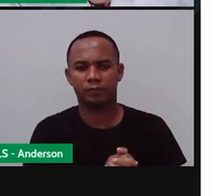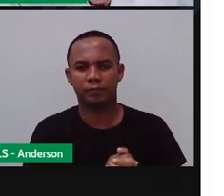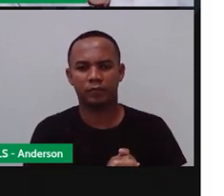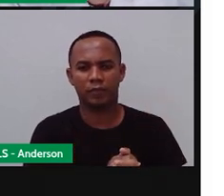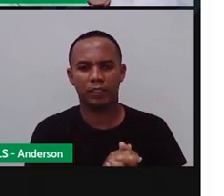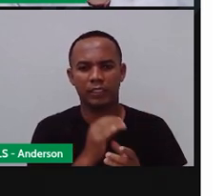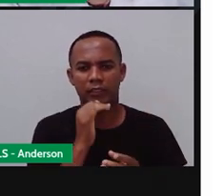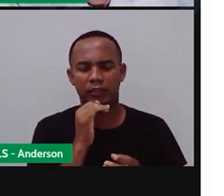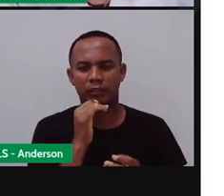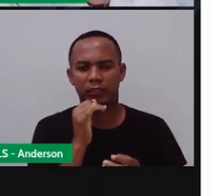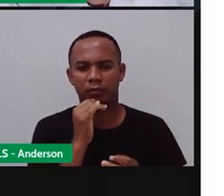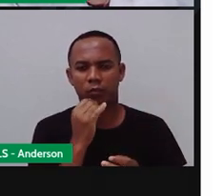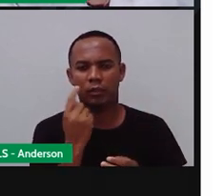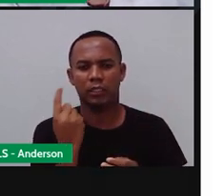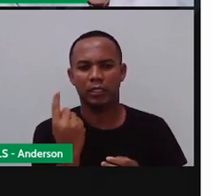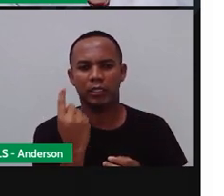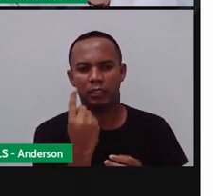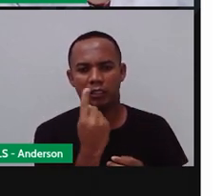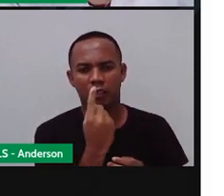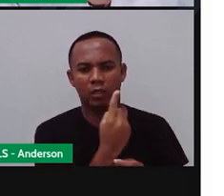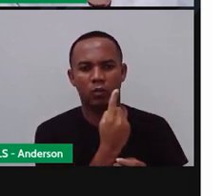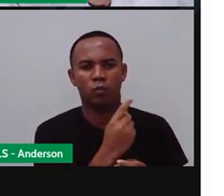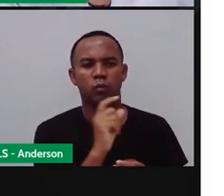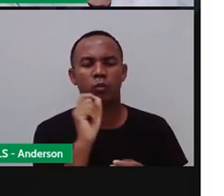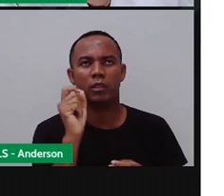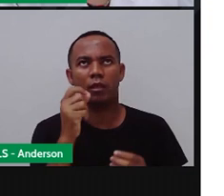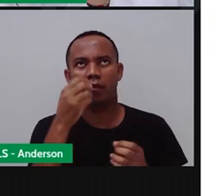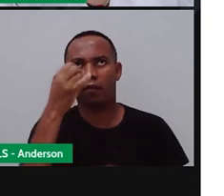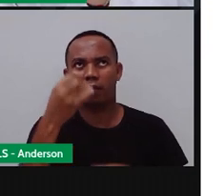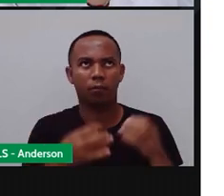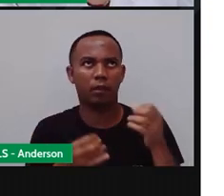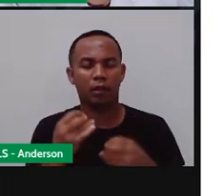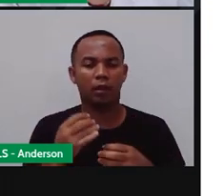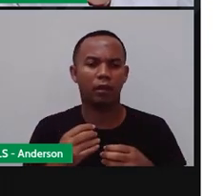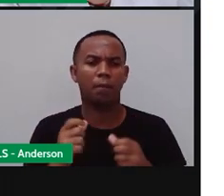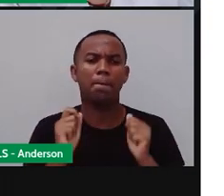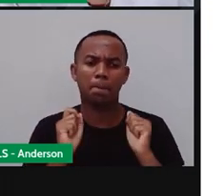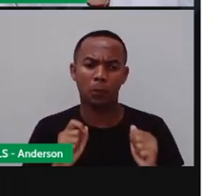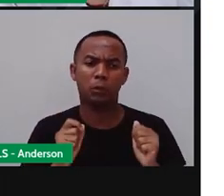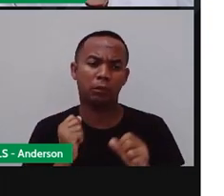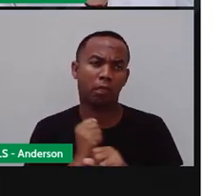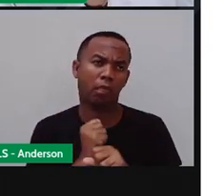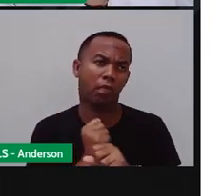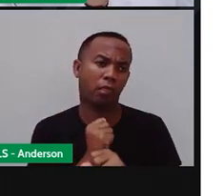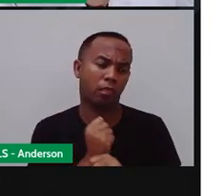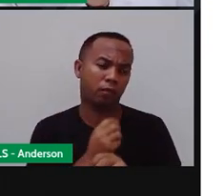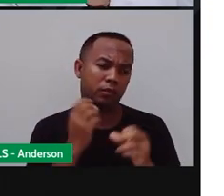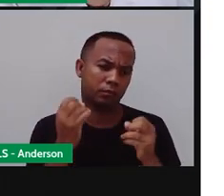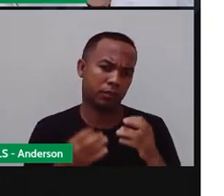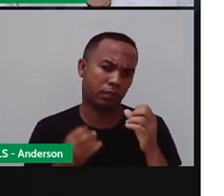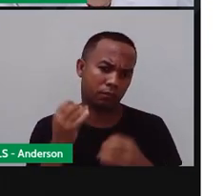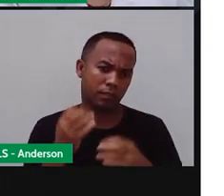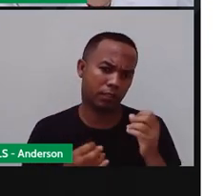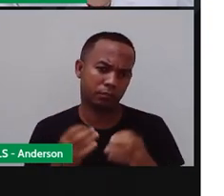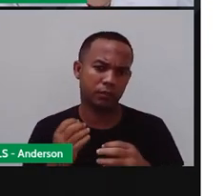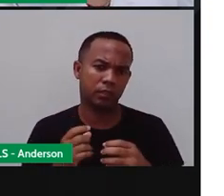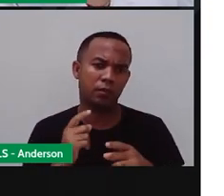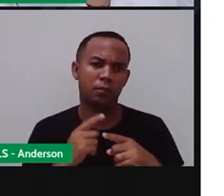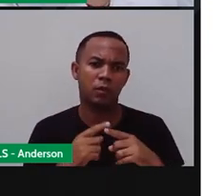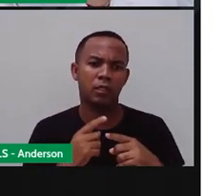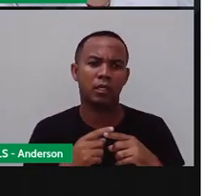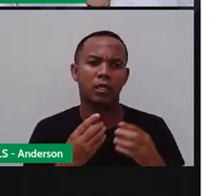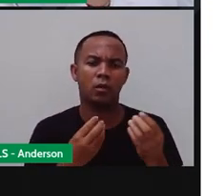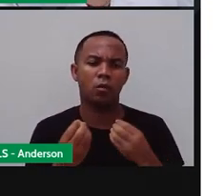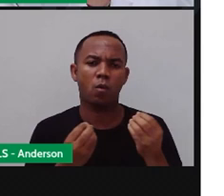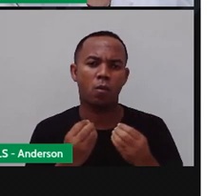fôssemos falar de cada um deles aqui, passaríamos muito tempo falando. Então, falaremos dos mais importantes e que deram origem